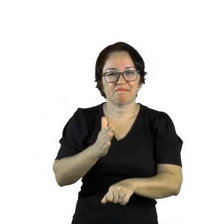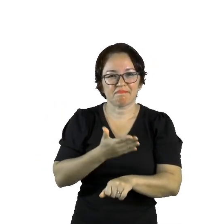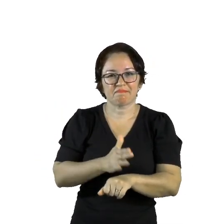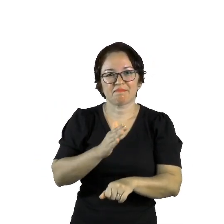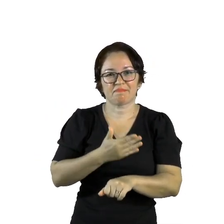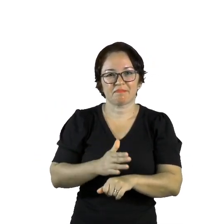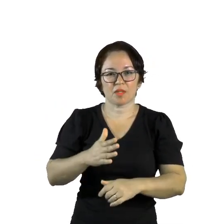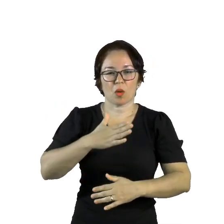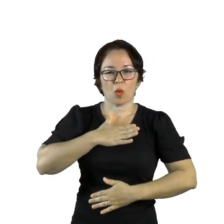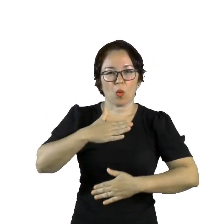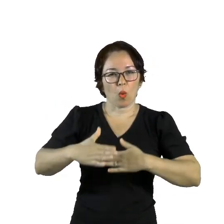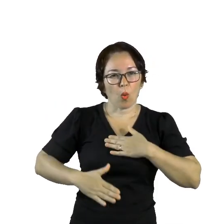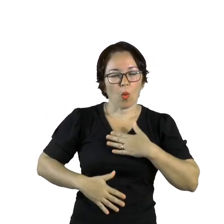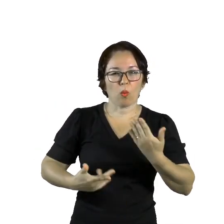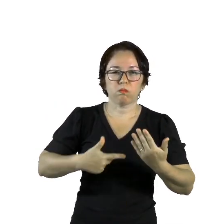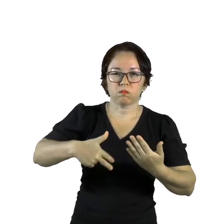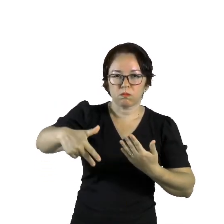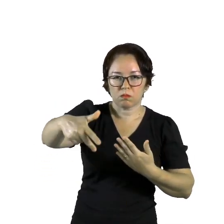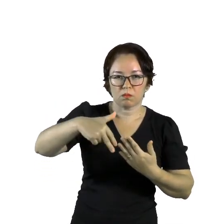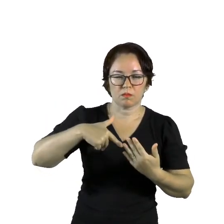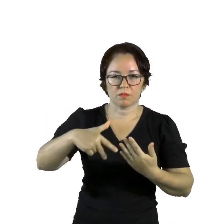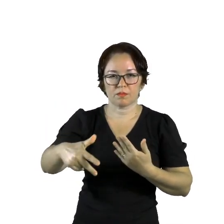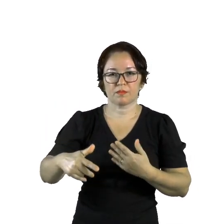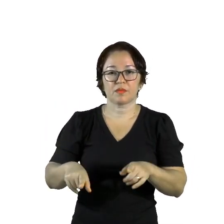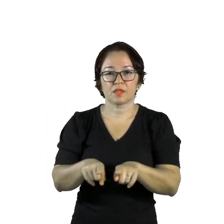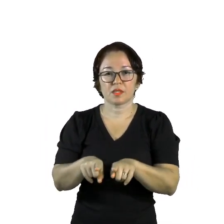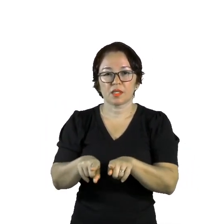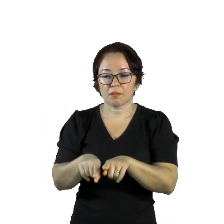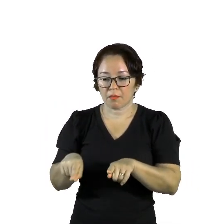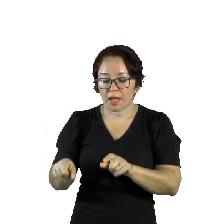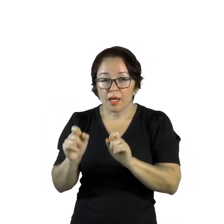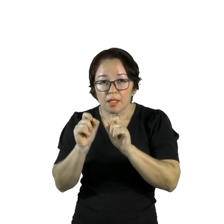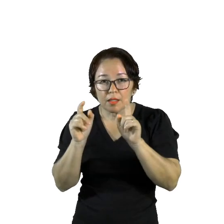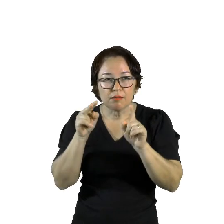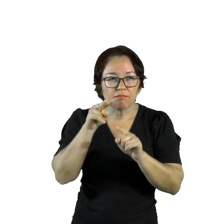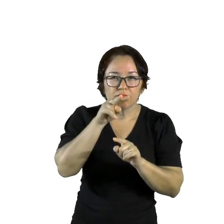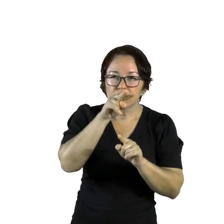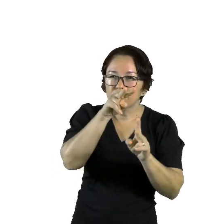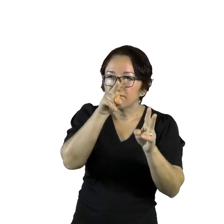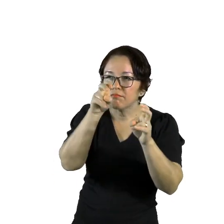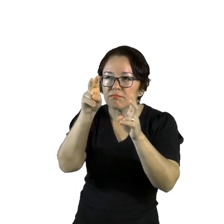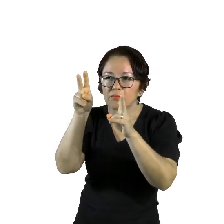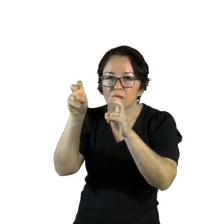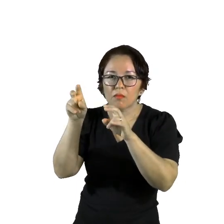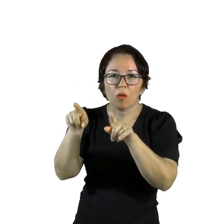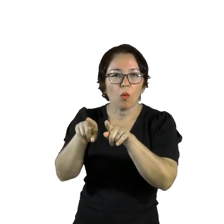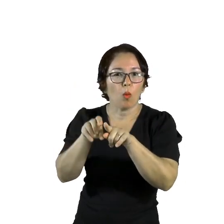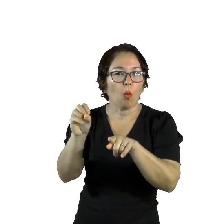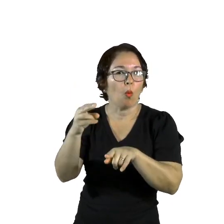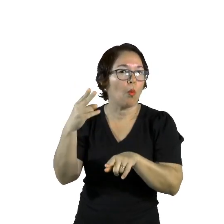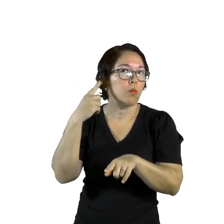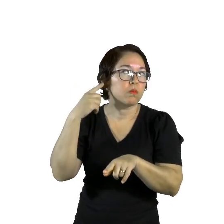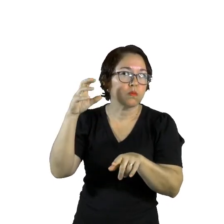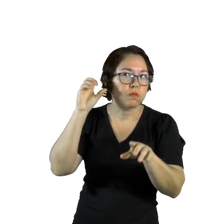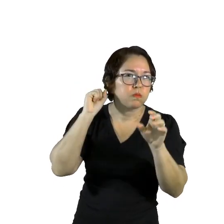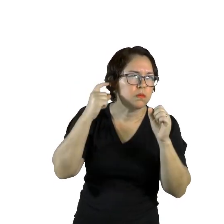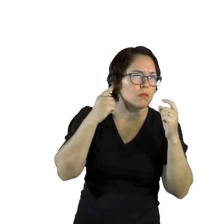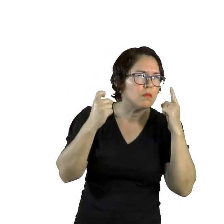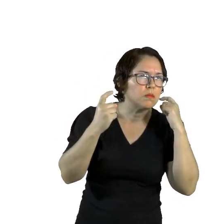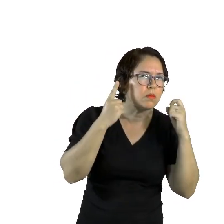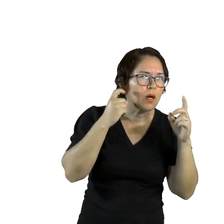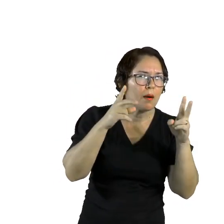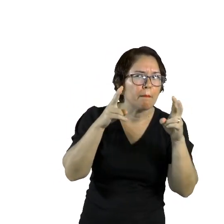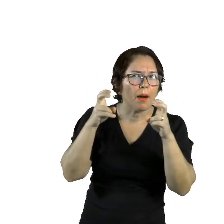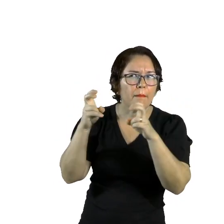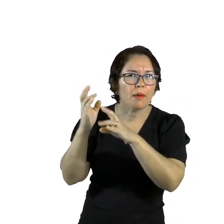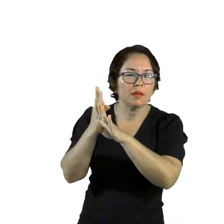corporais Percepção visual e auditiva Desenvolvimento da